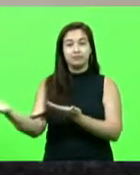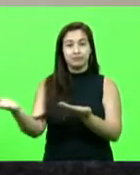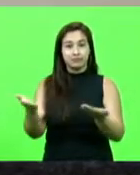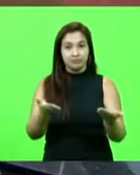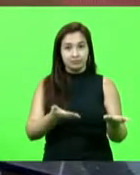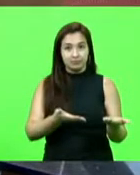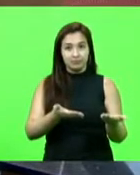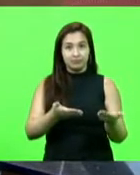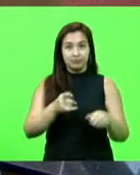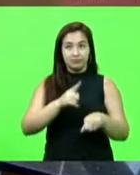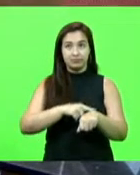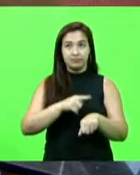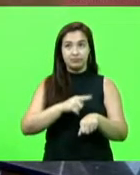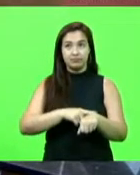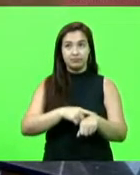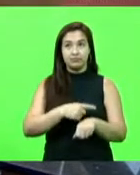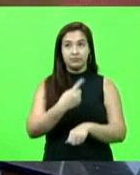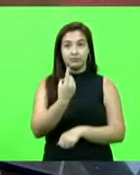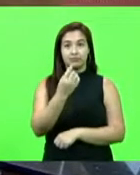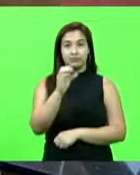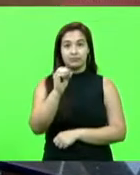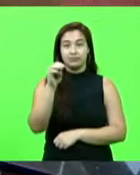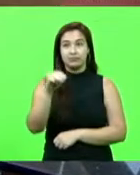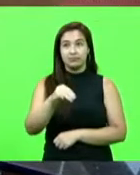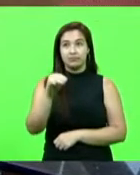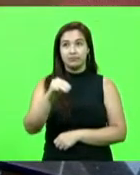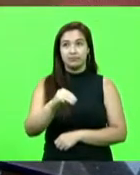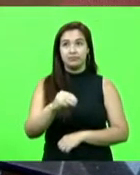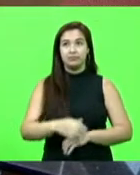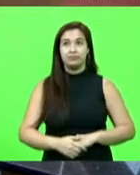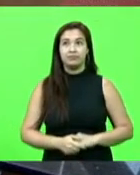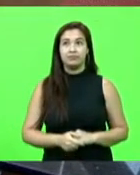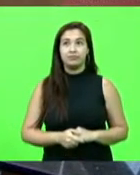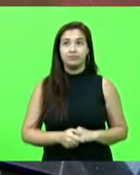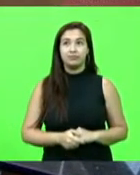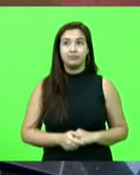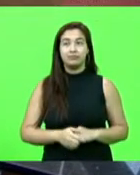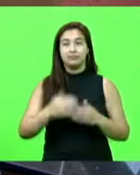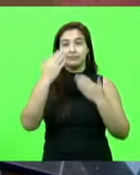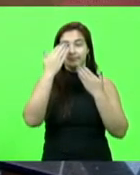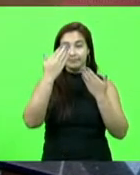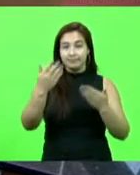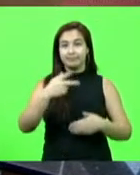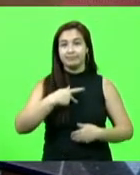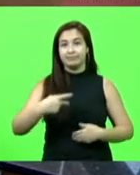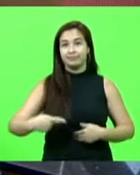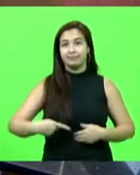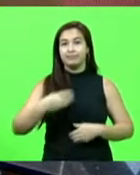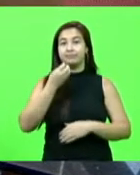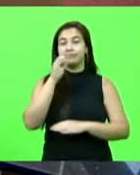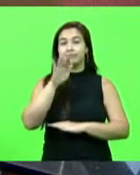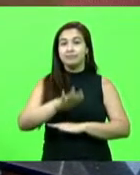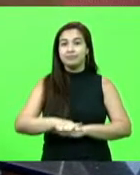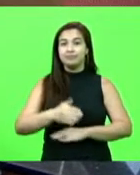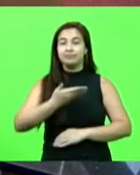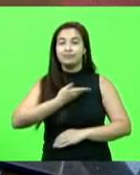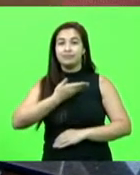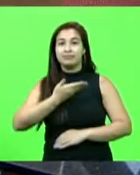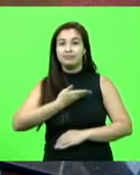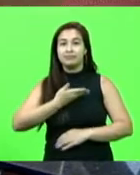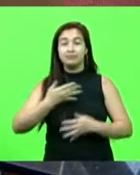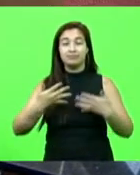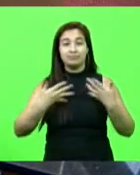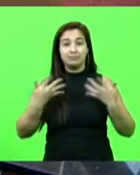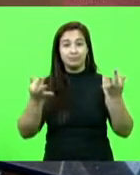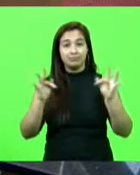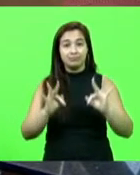palavra por até 10 minutos. Obrigada, senhor presidente. Boa tarde, senhores colegas. É uma alegria estar